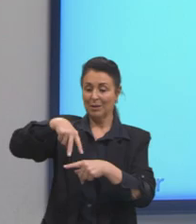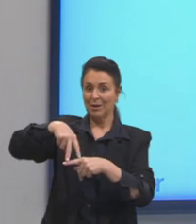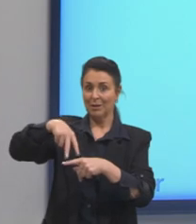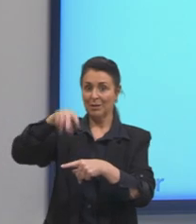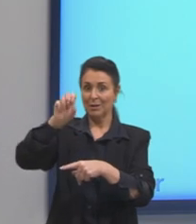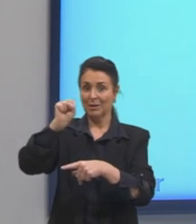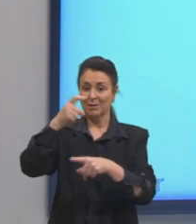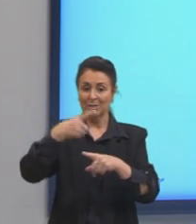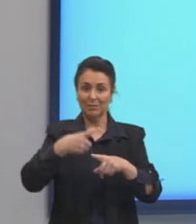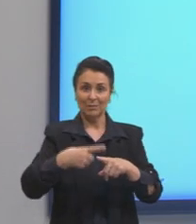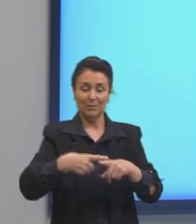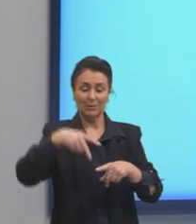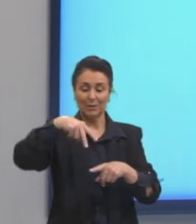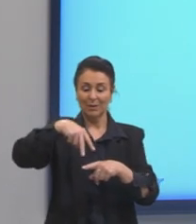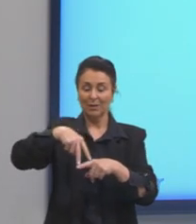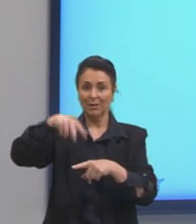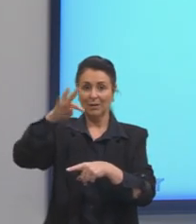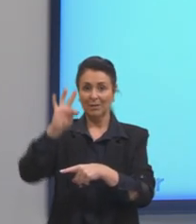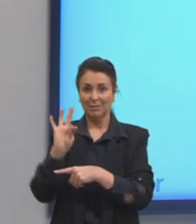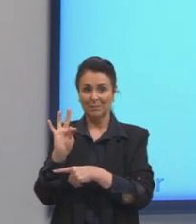ΔS multiplicado por ΔT.